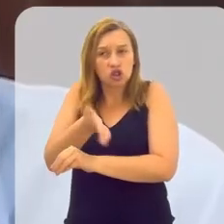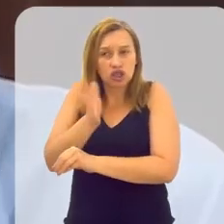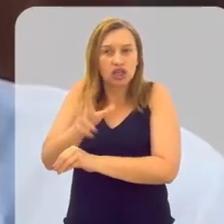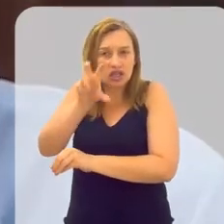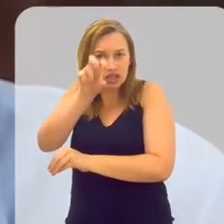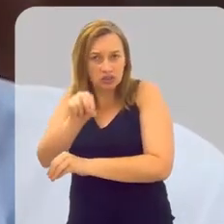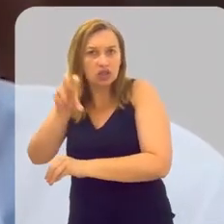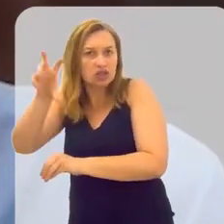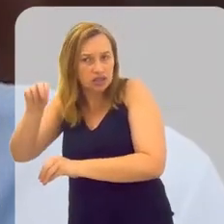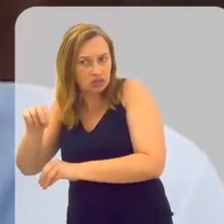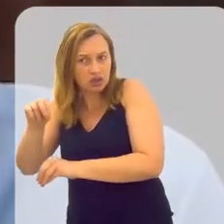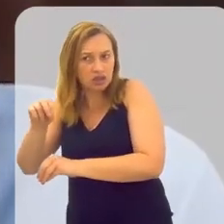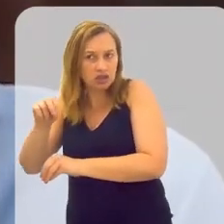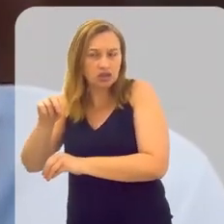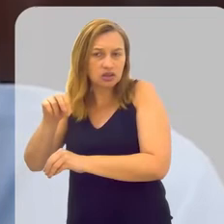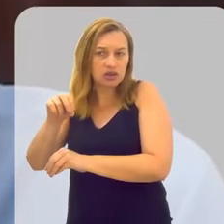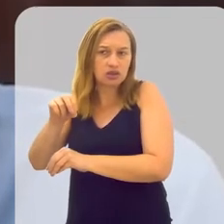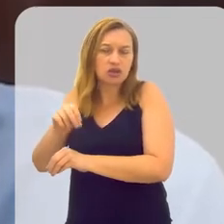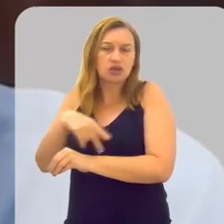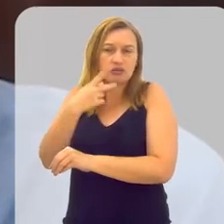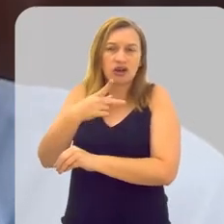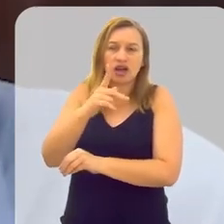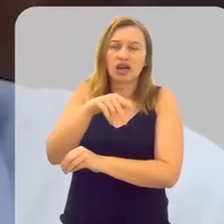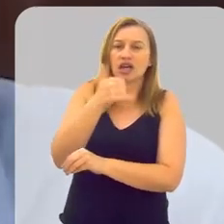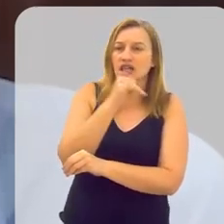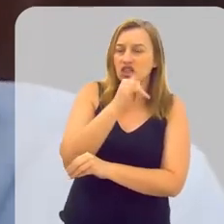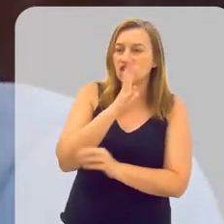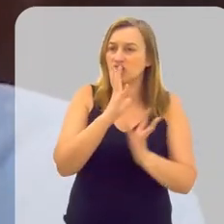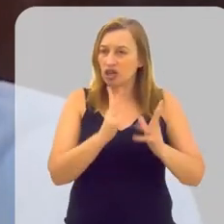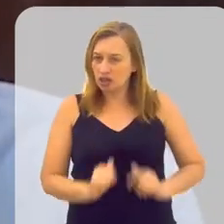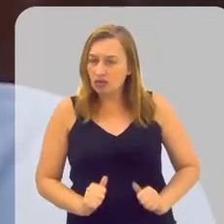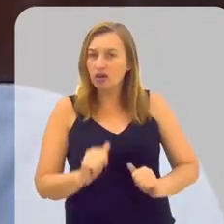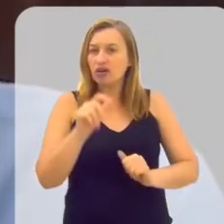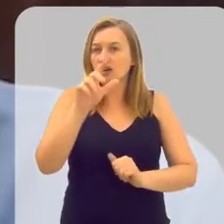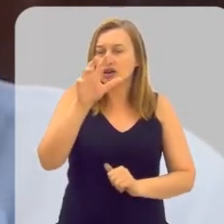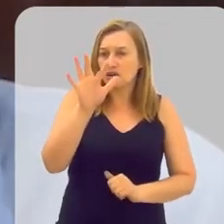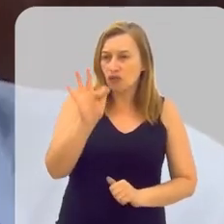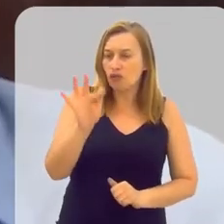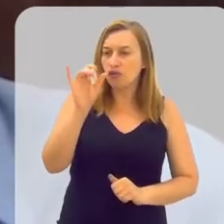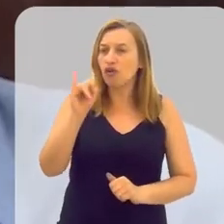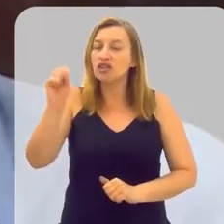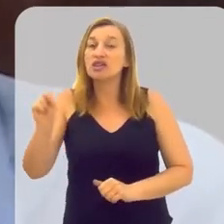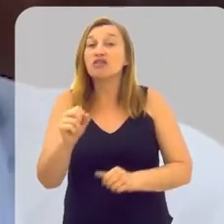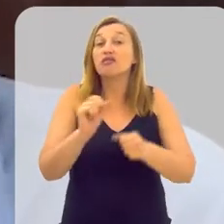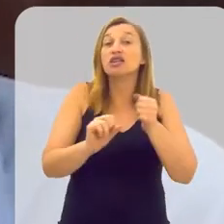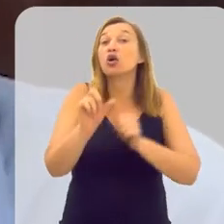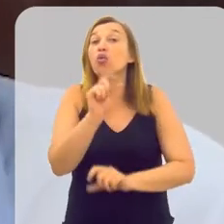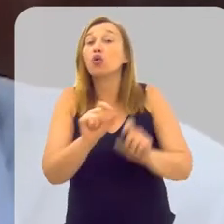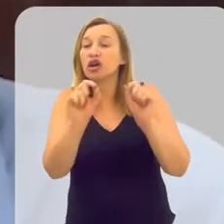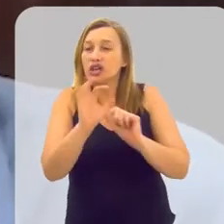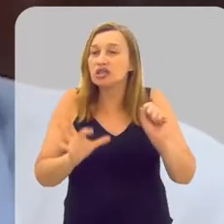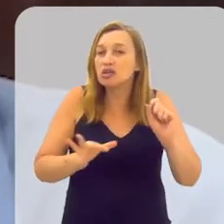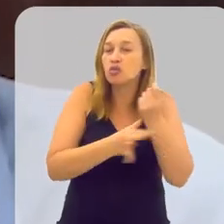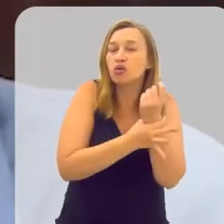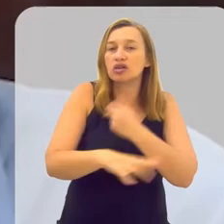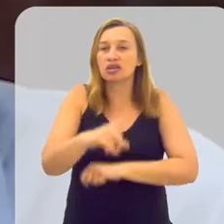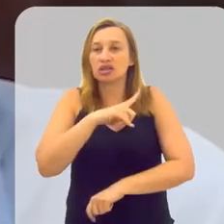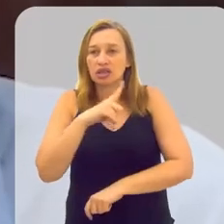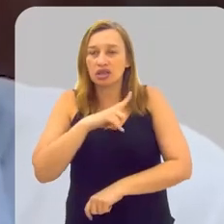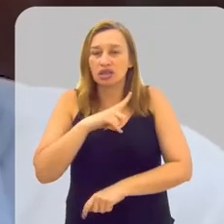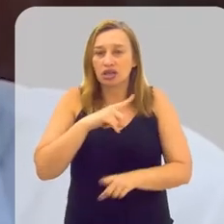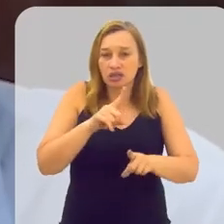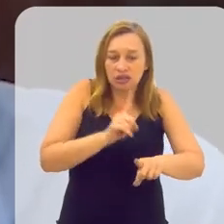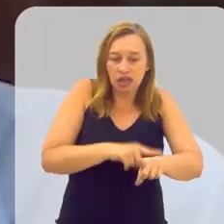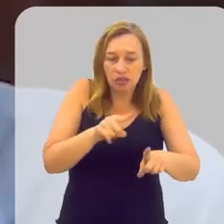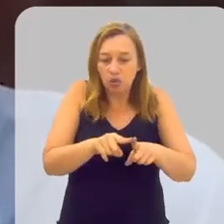a gente já tem 50-50, quando a gente fala de energias renováveis, energias fósseis, mas o que a gente precisa fazer para garantir que